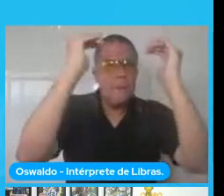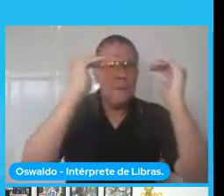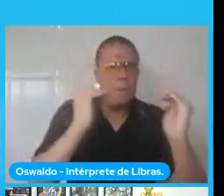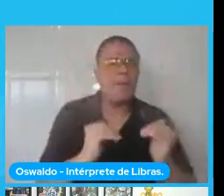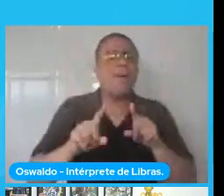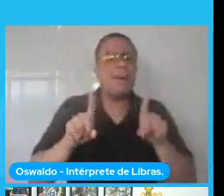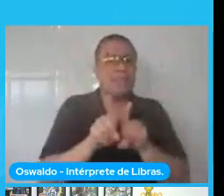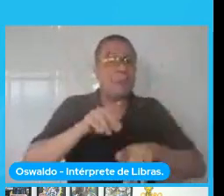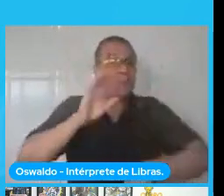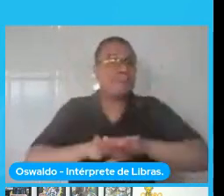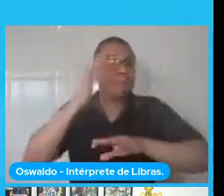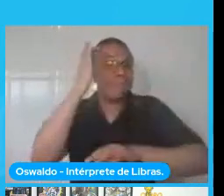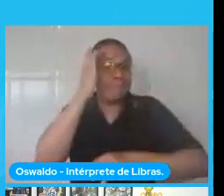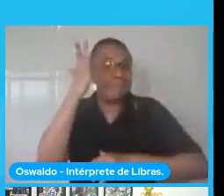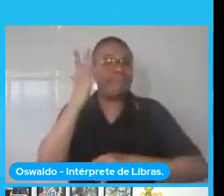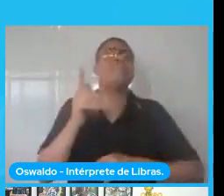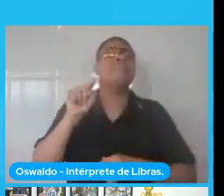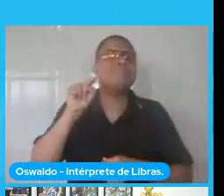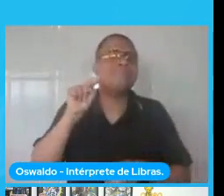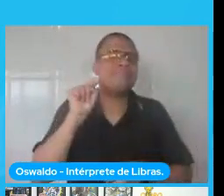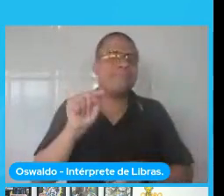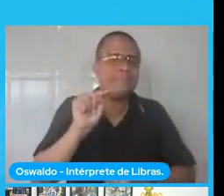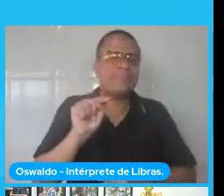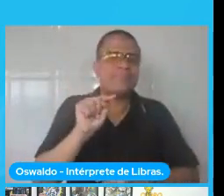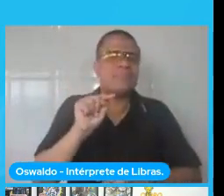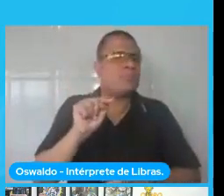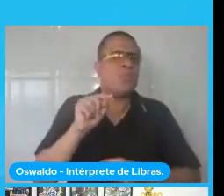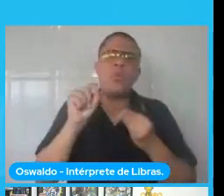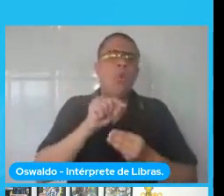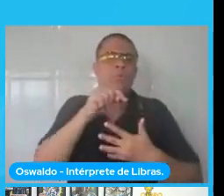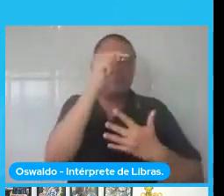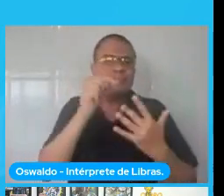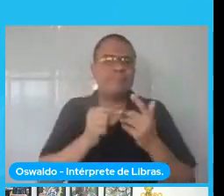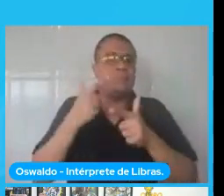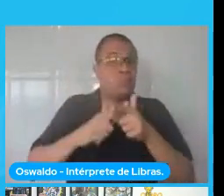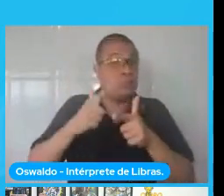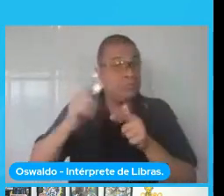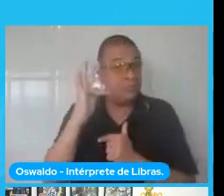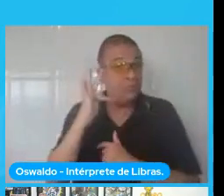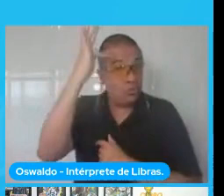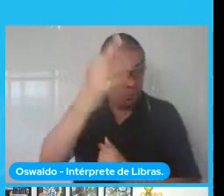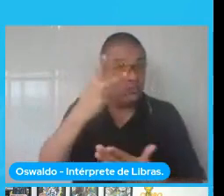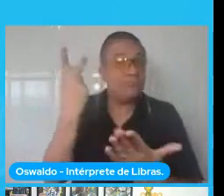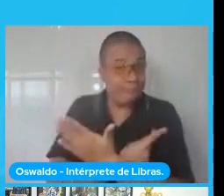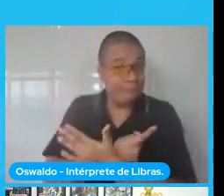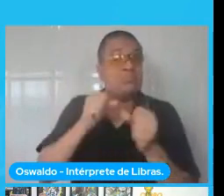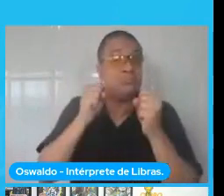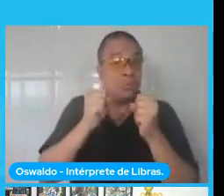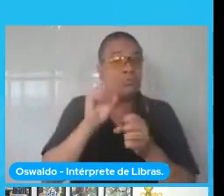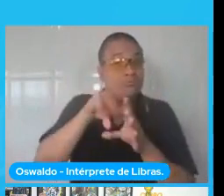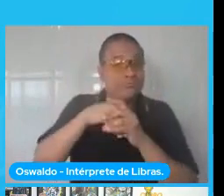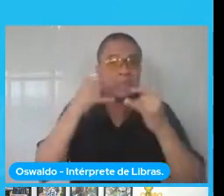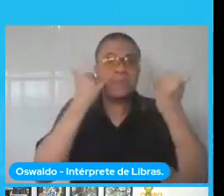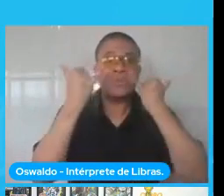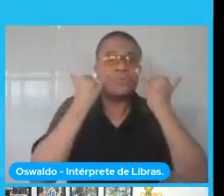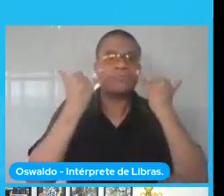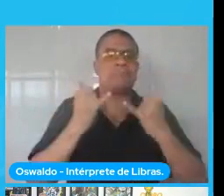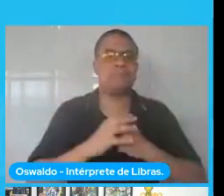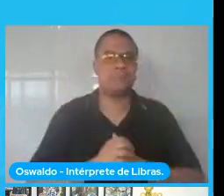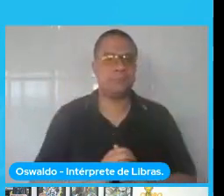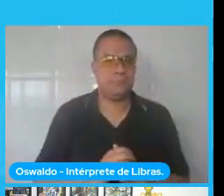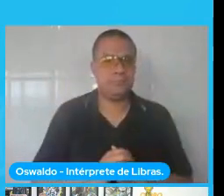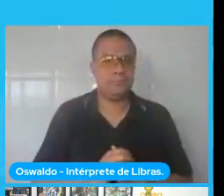facilitar indicações de possíveis problemas futuros ou que está tendo naqueles dados. Esses